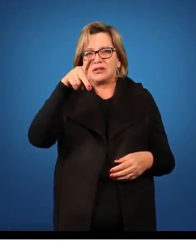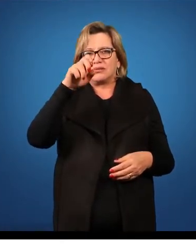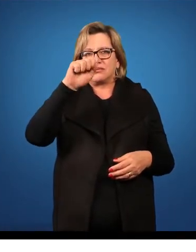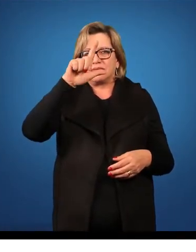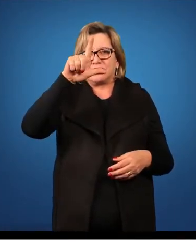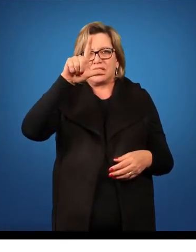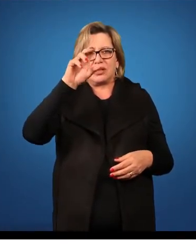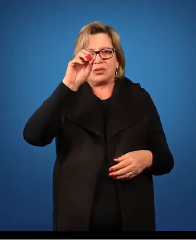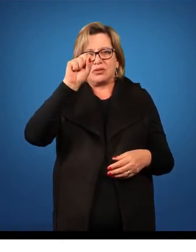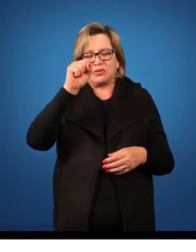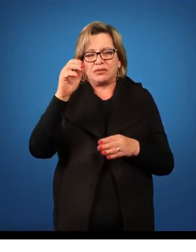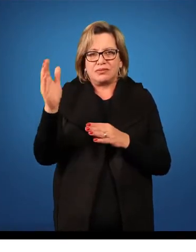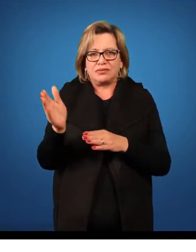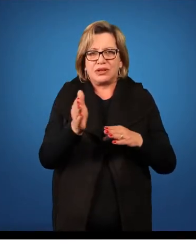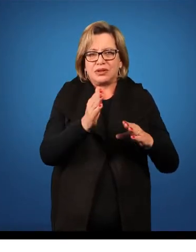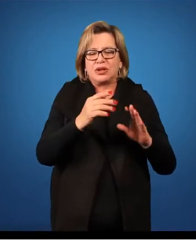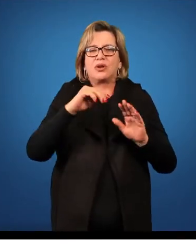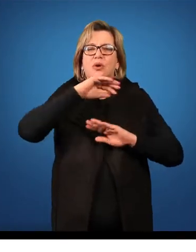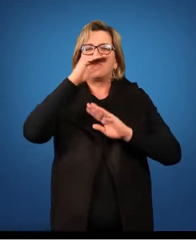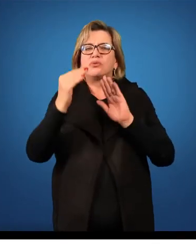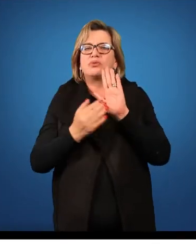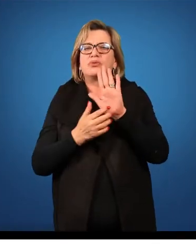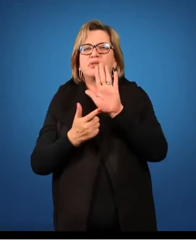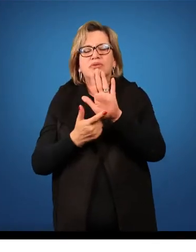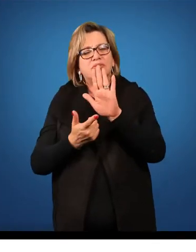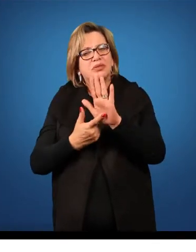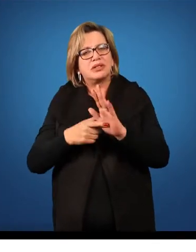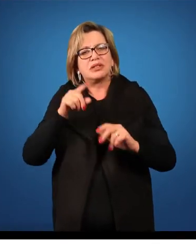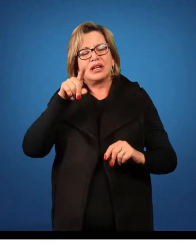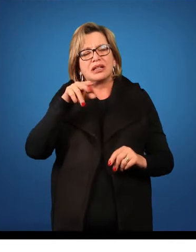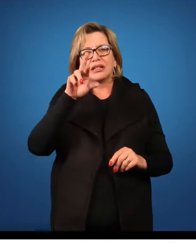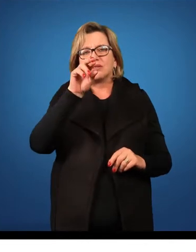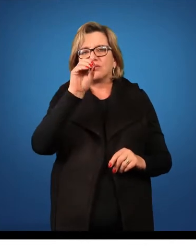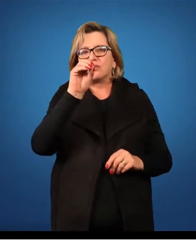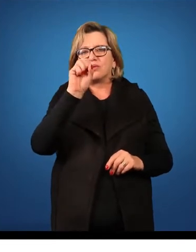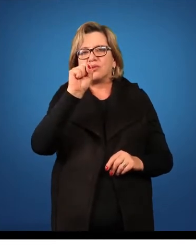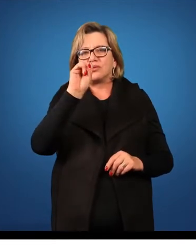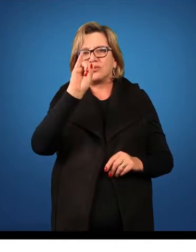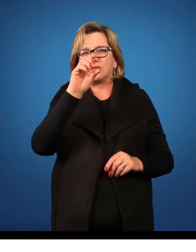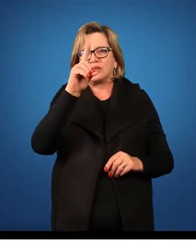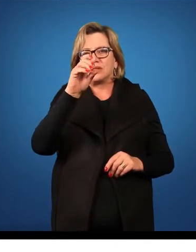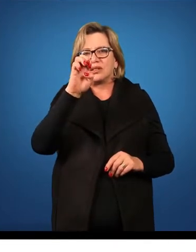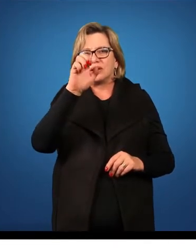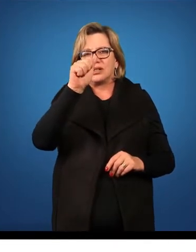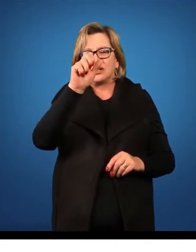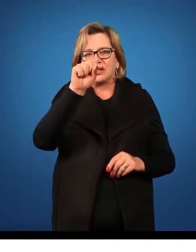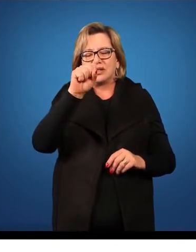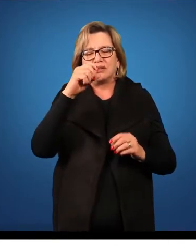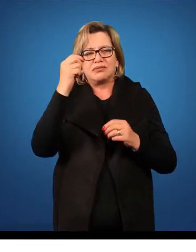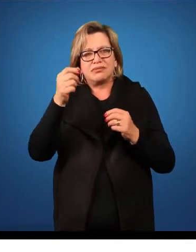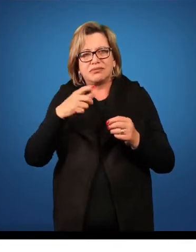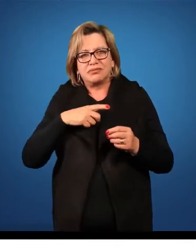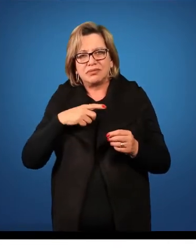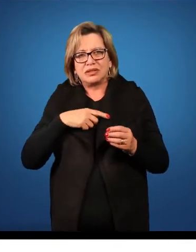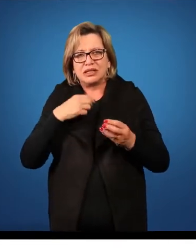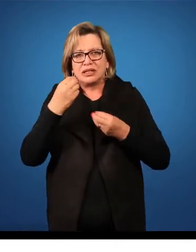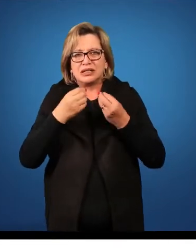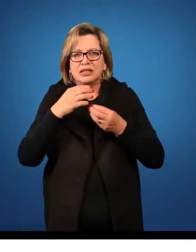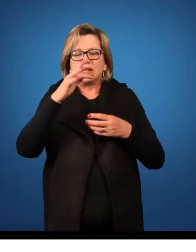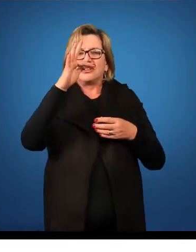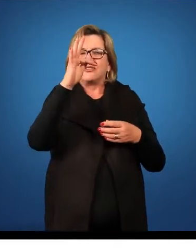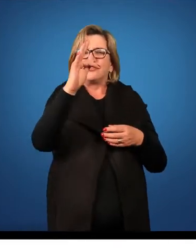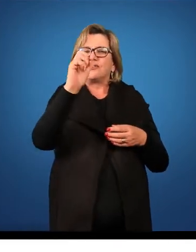é o último representante que nós vamos falar do grupo das rosídeas, que é a ordem Fabalis. Aqui a gente tem o representante de